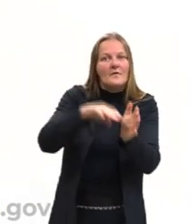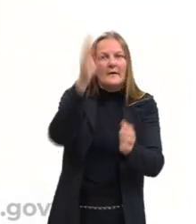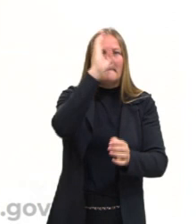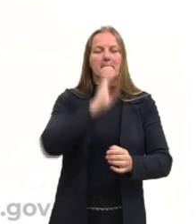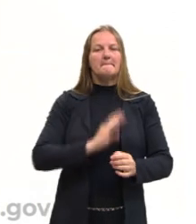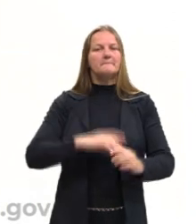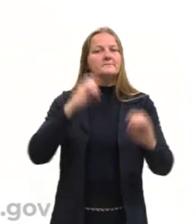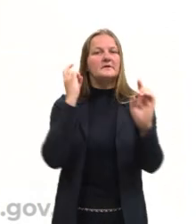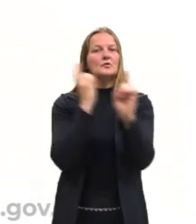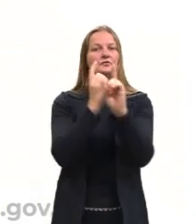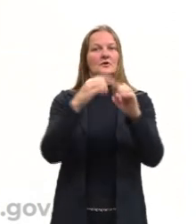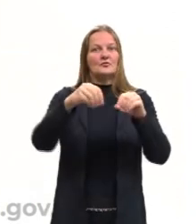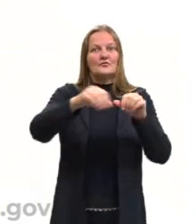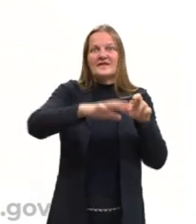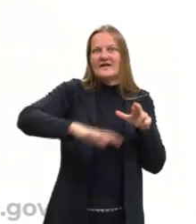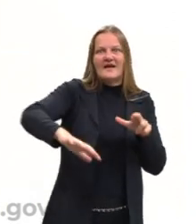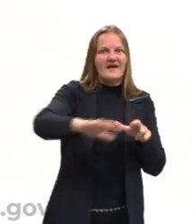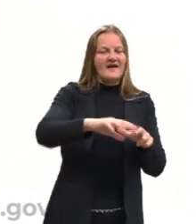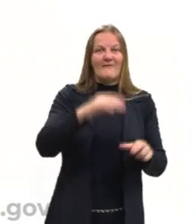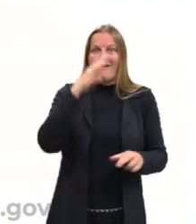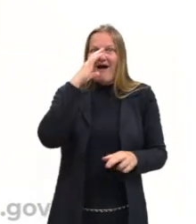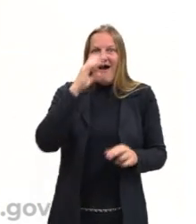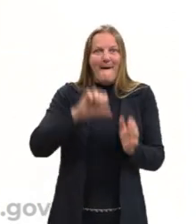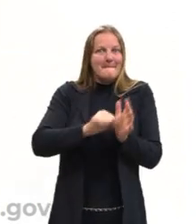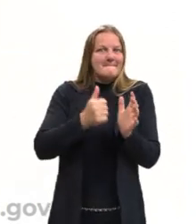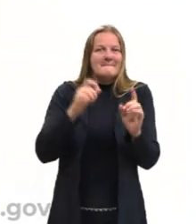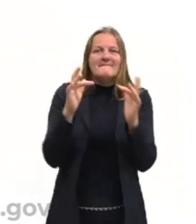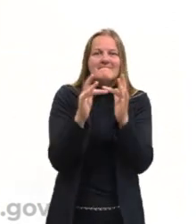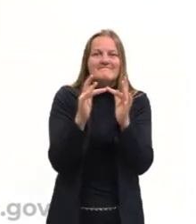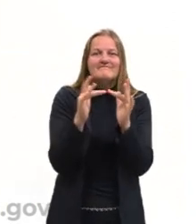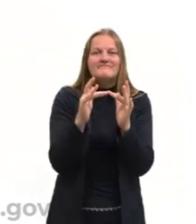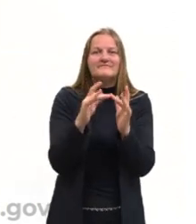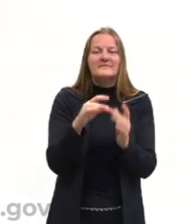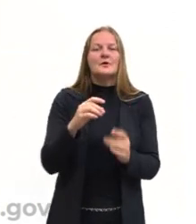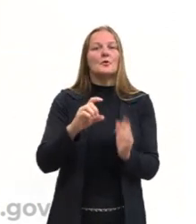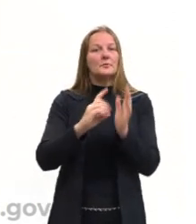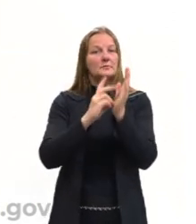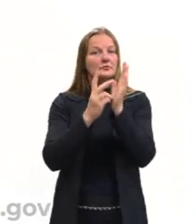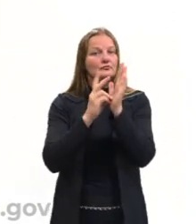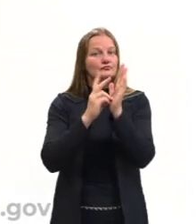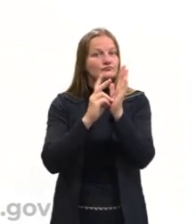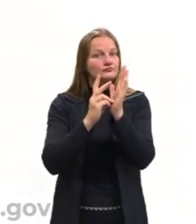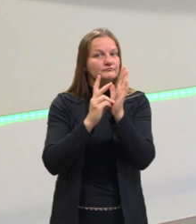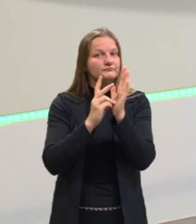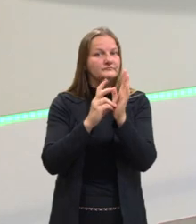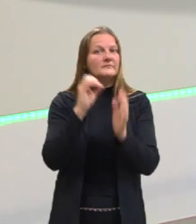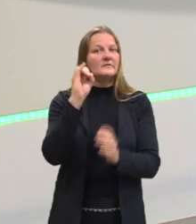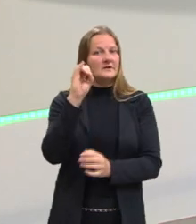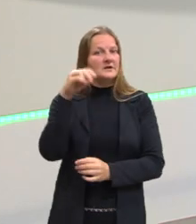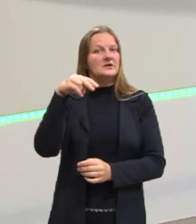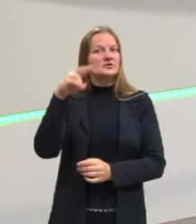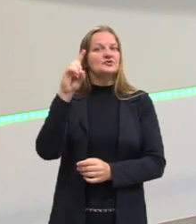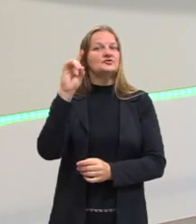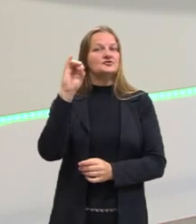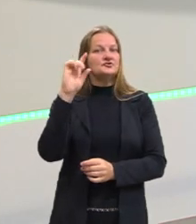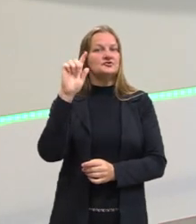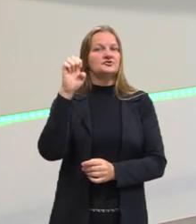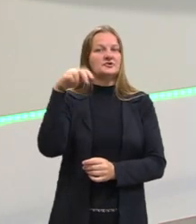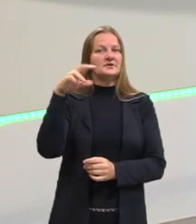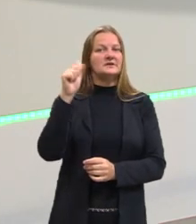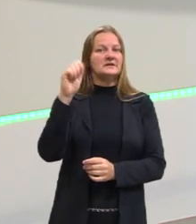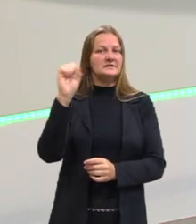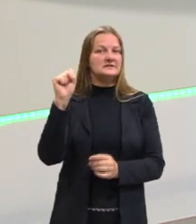encontraram essa terra, tiveram aquele primeiro contato com o indígena que aqui estava. E a gente teve aí uma grande...